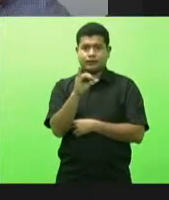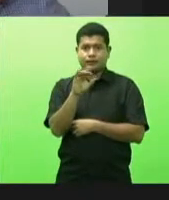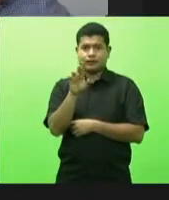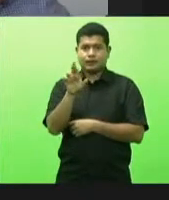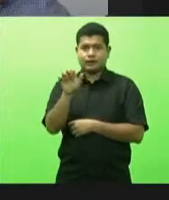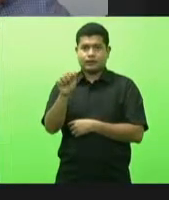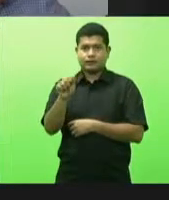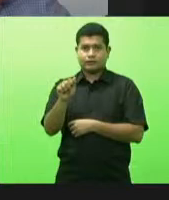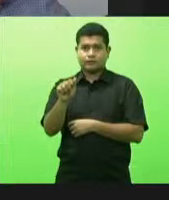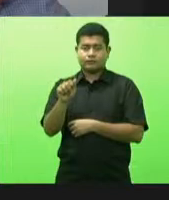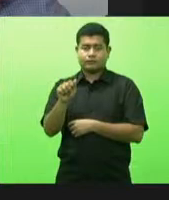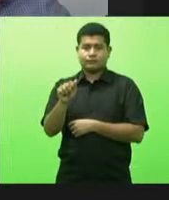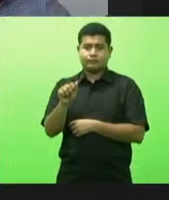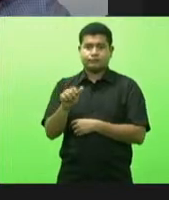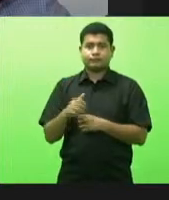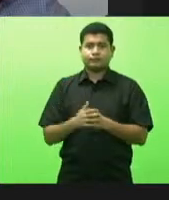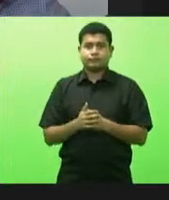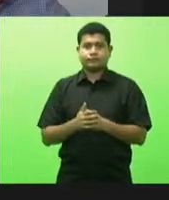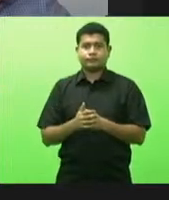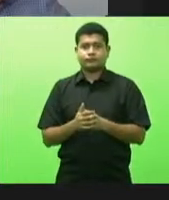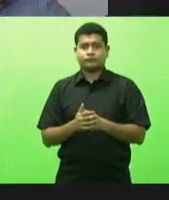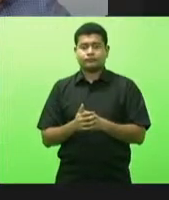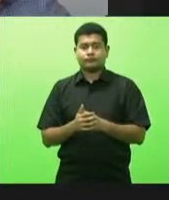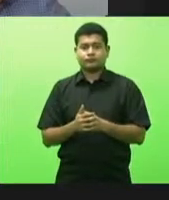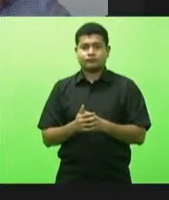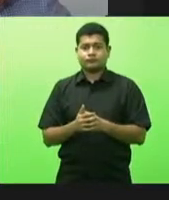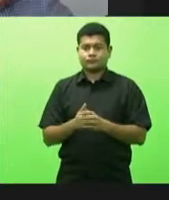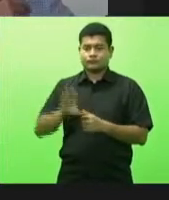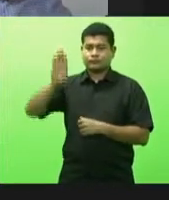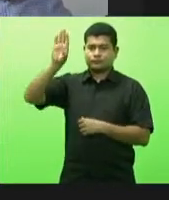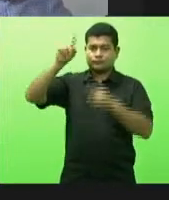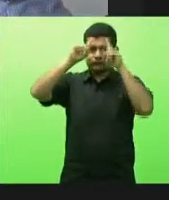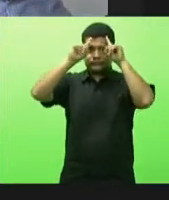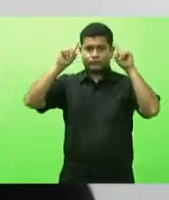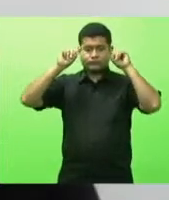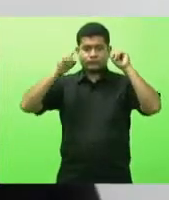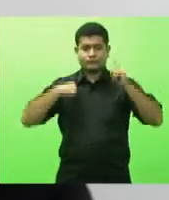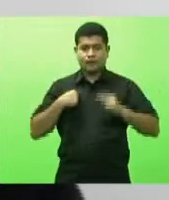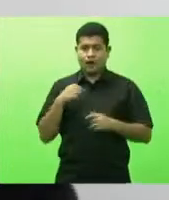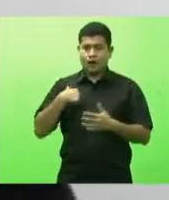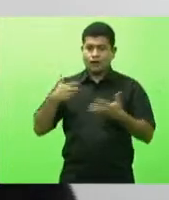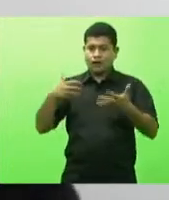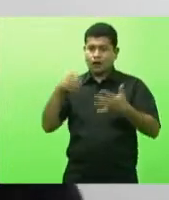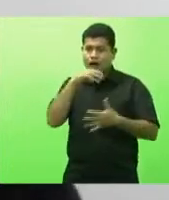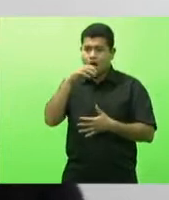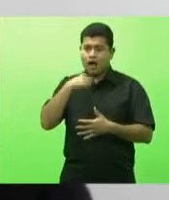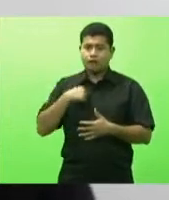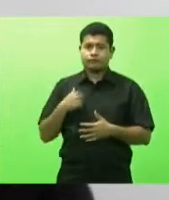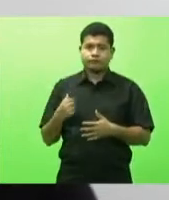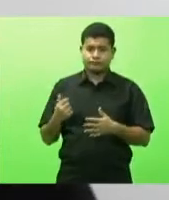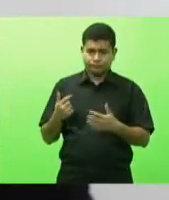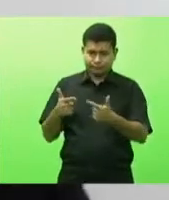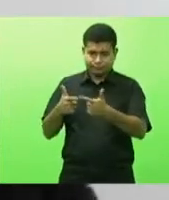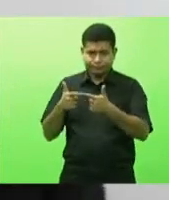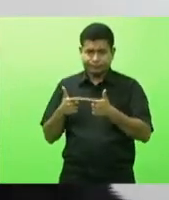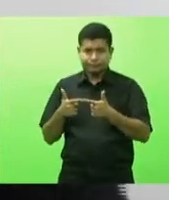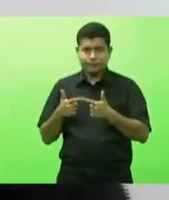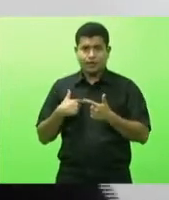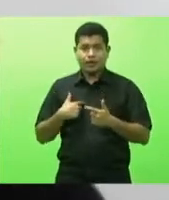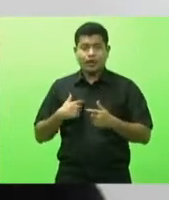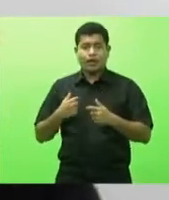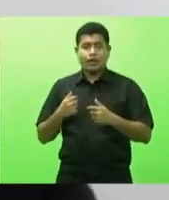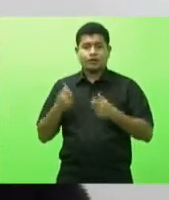Kennedy se me permitir olha eu queria lhe parabenizar por esse levantamento e citar rapidamente dois exemplos aí que também